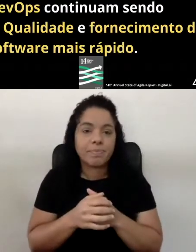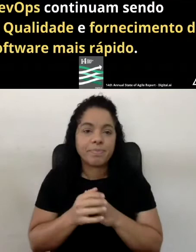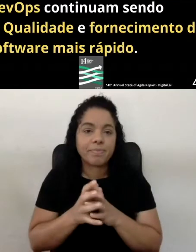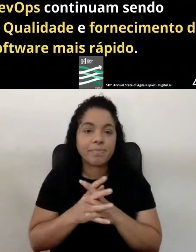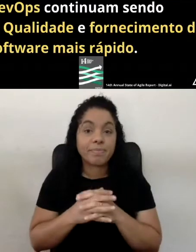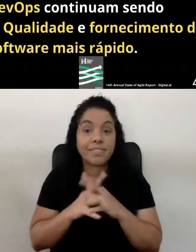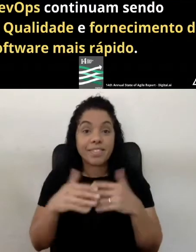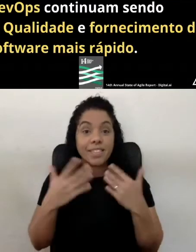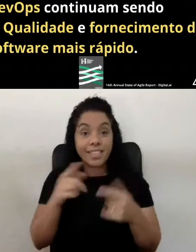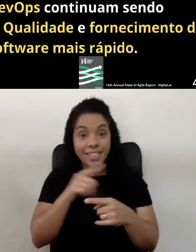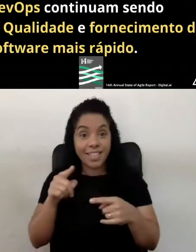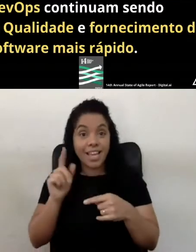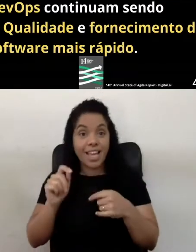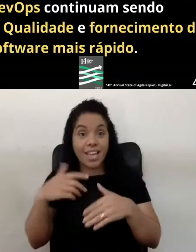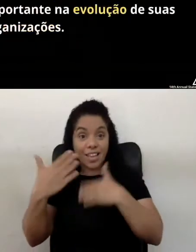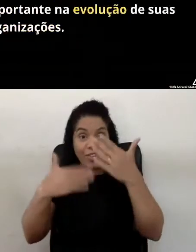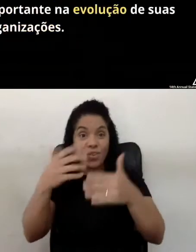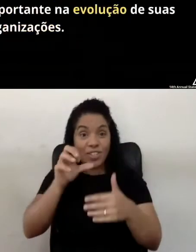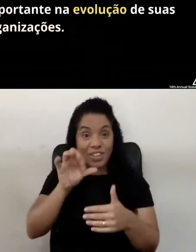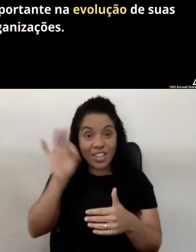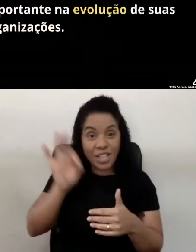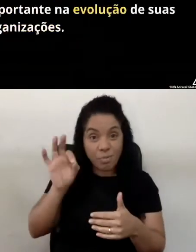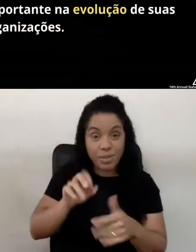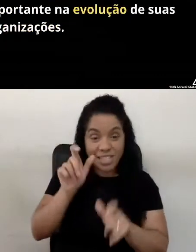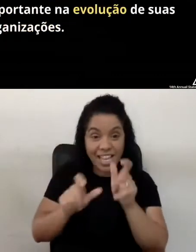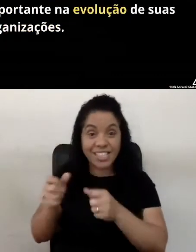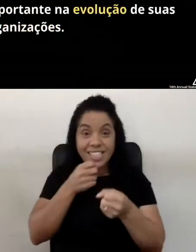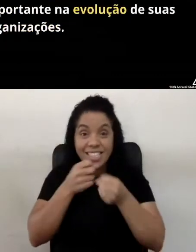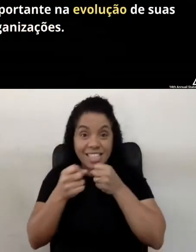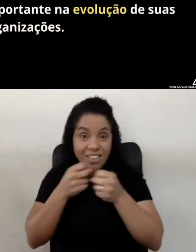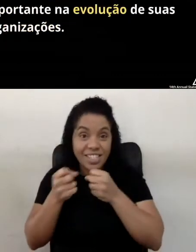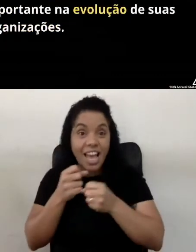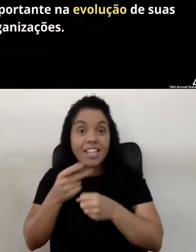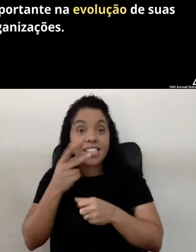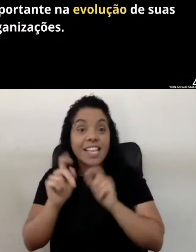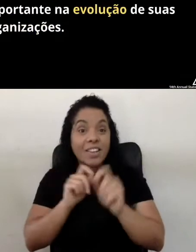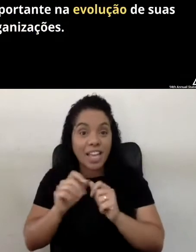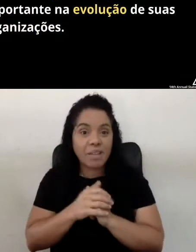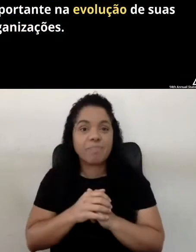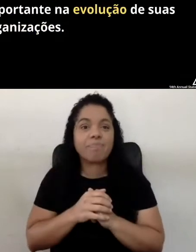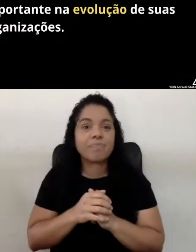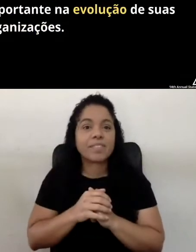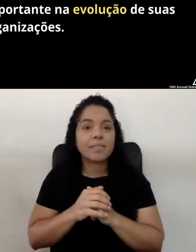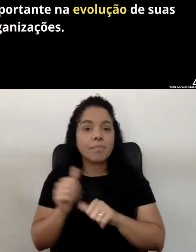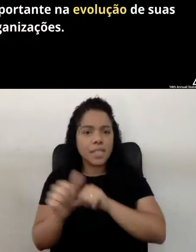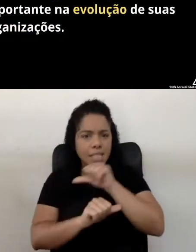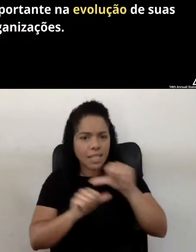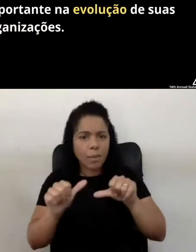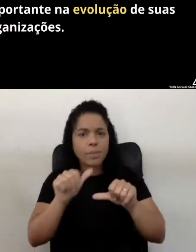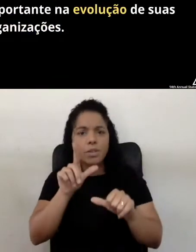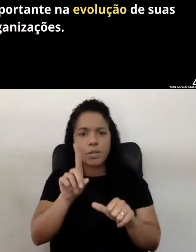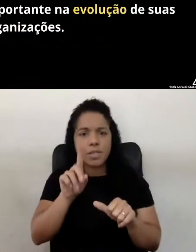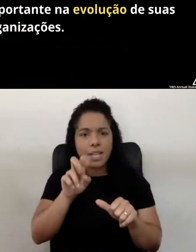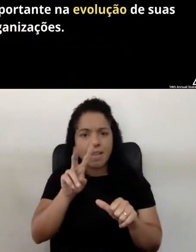E, e evoluindo, 90% dos entrevistados, eles disseram que a transformação DevOps foi muito